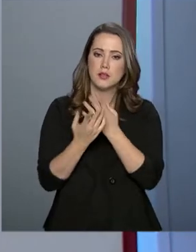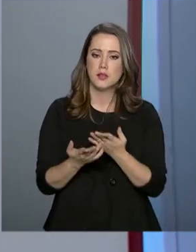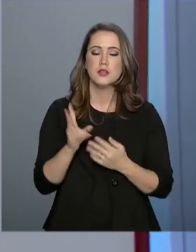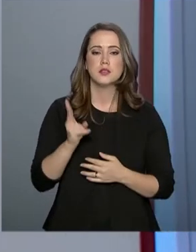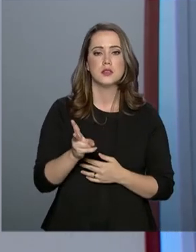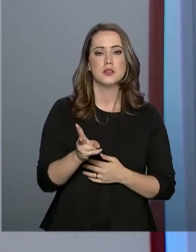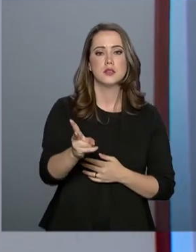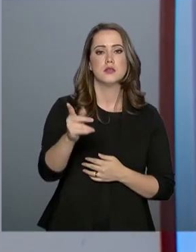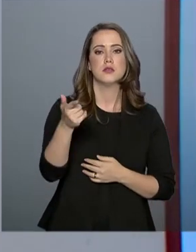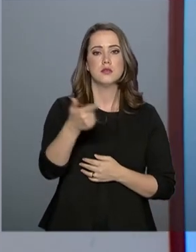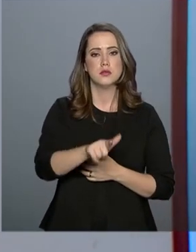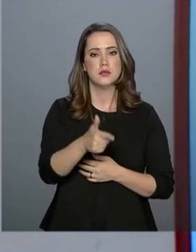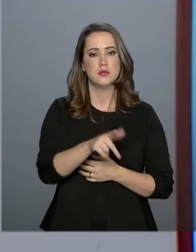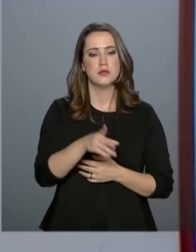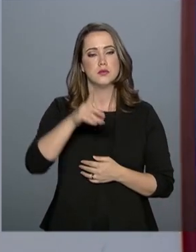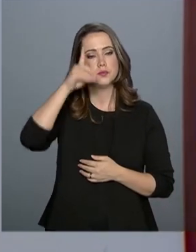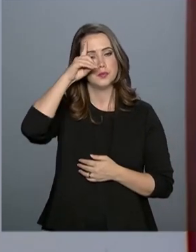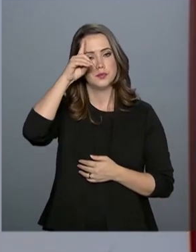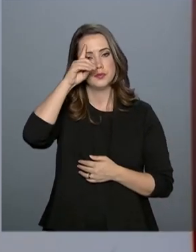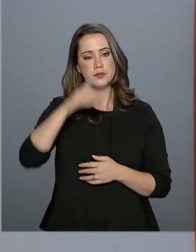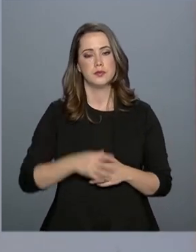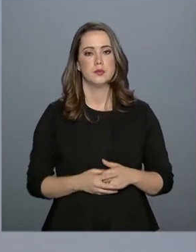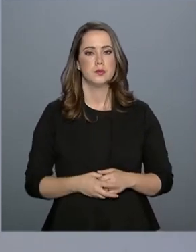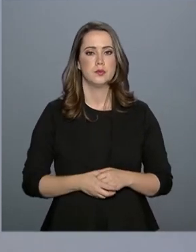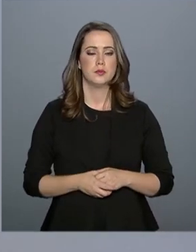vão poder se repetir diariamente.